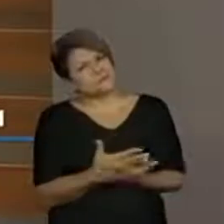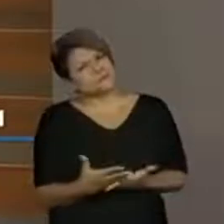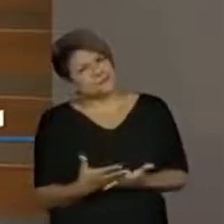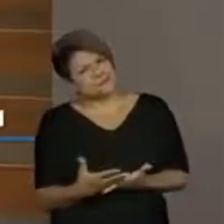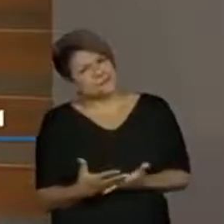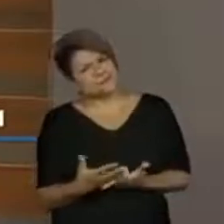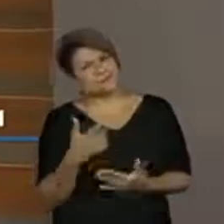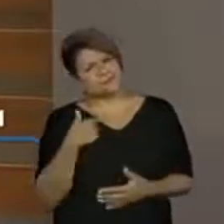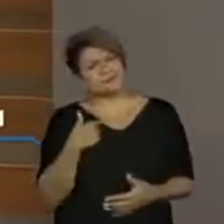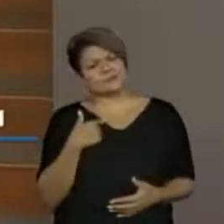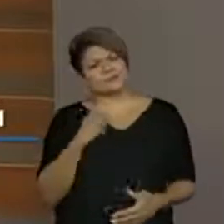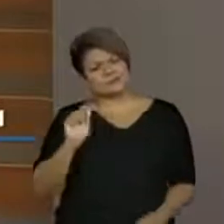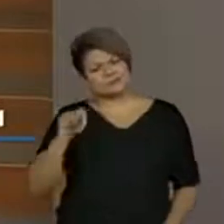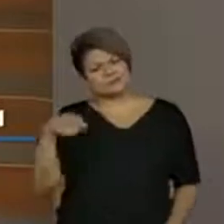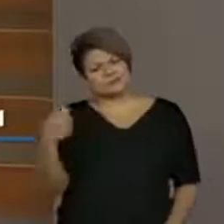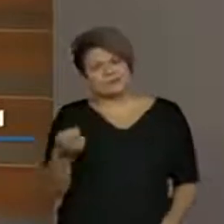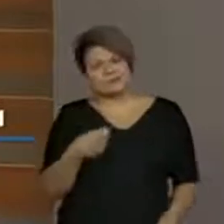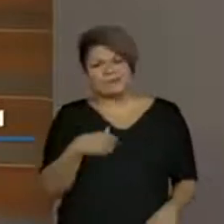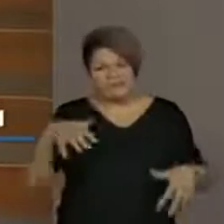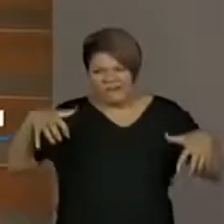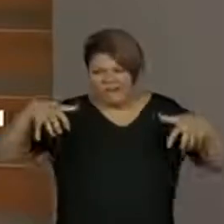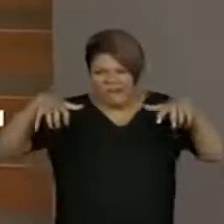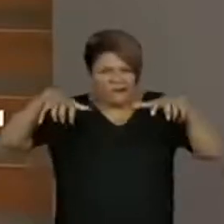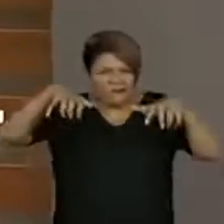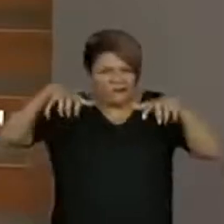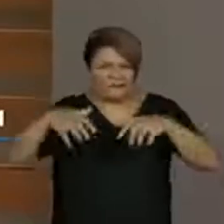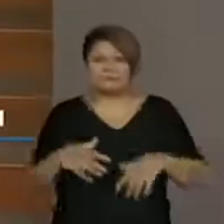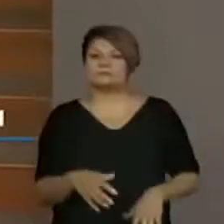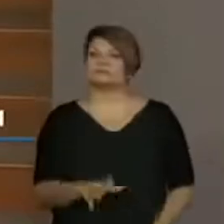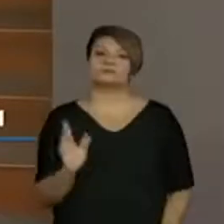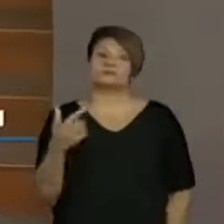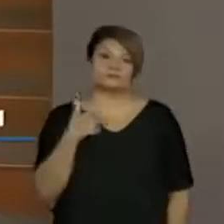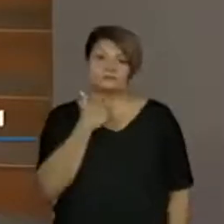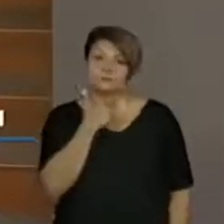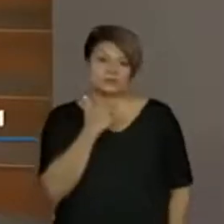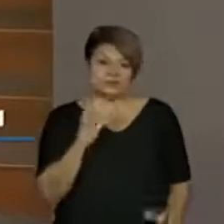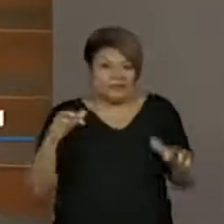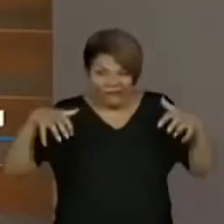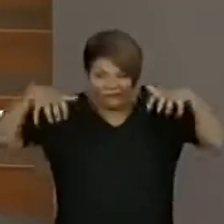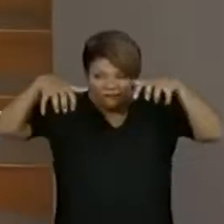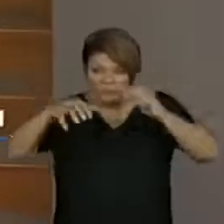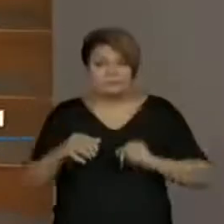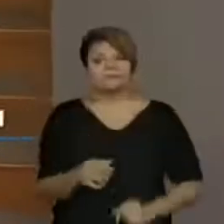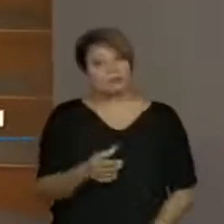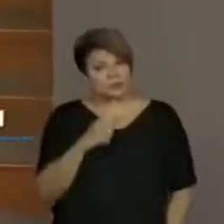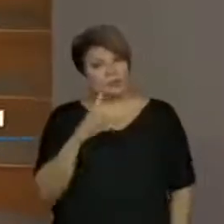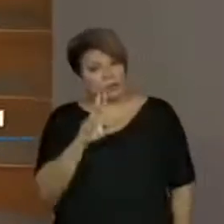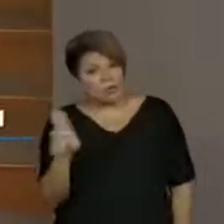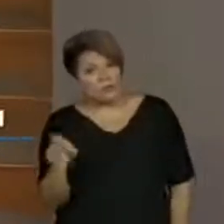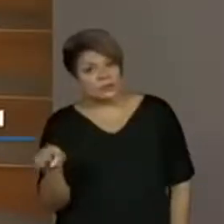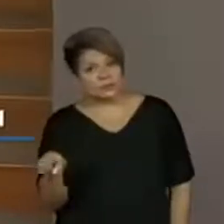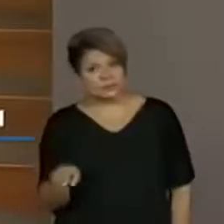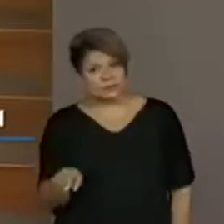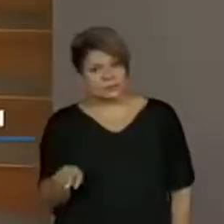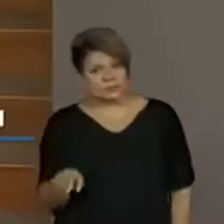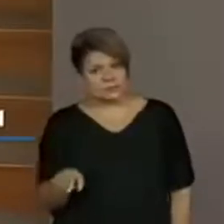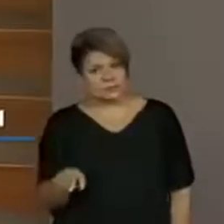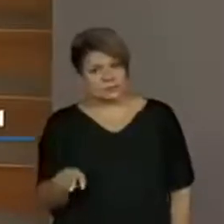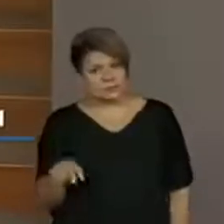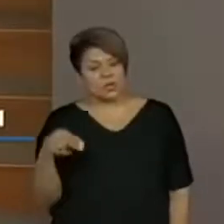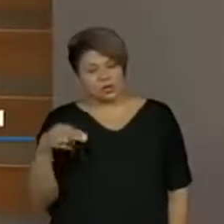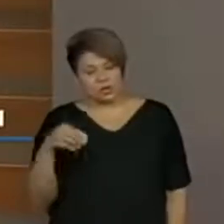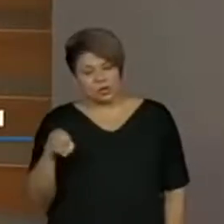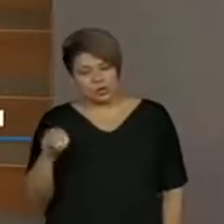chamei de monstrinho. Por que a gente tem que ler? Porque eu não posso mais, agora, chamar ele de monstrinho. Ele tem, agora, um nome. Eu já sei